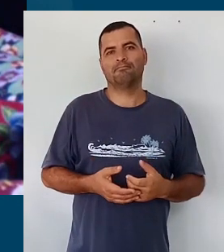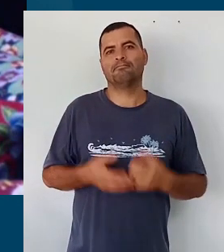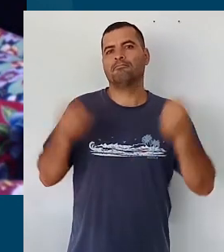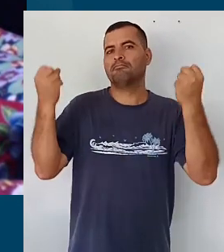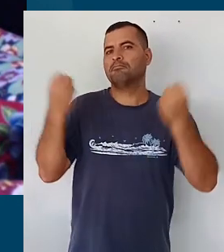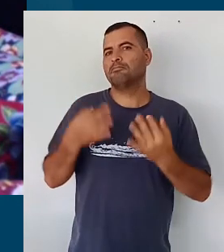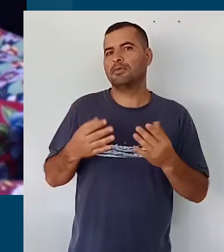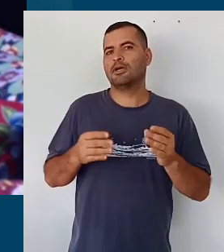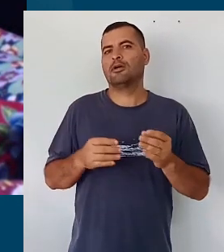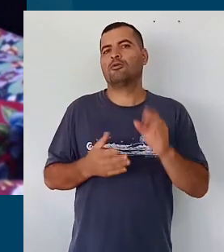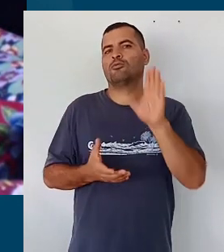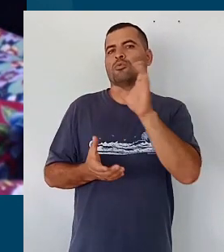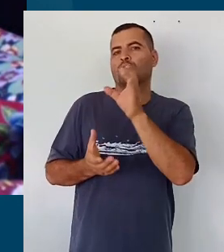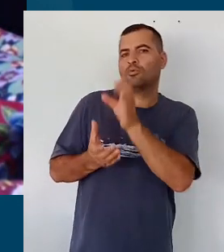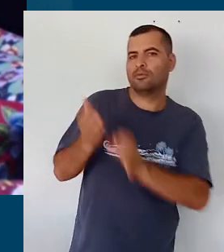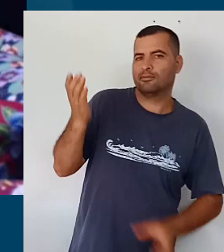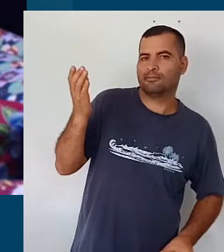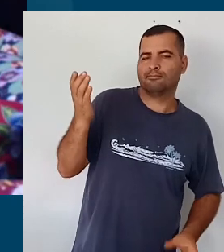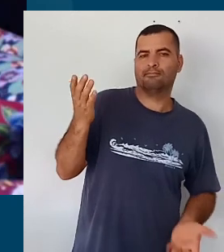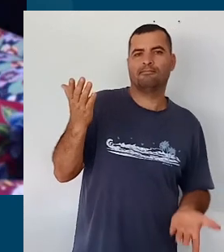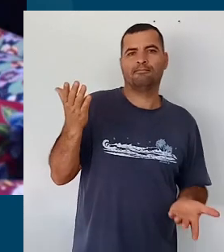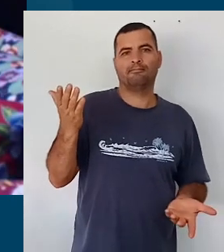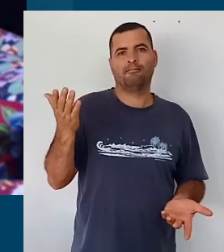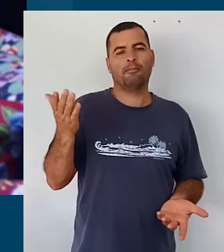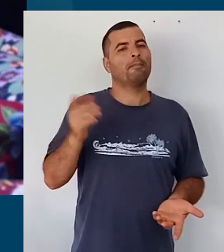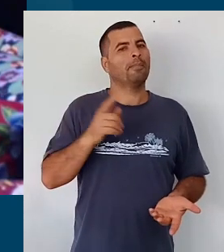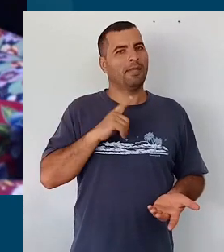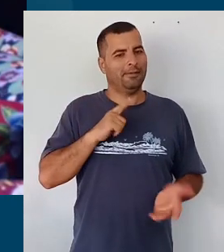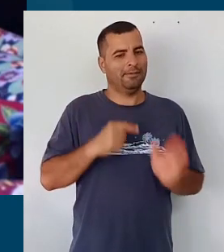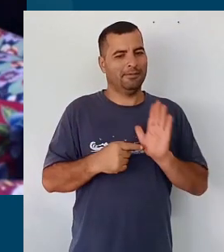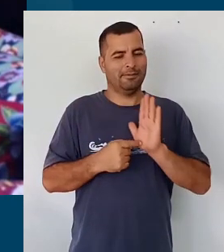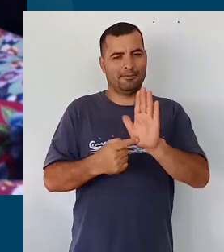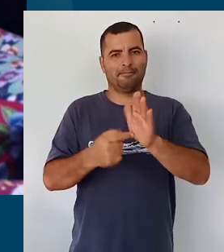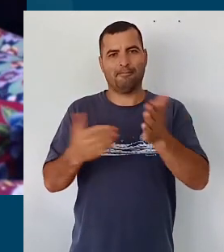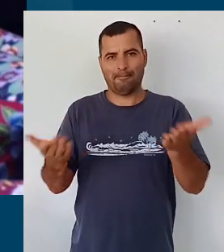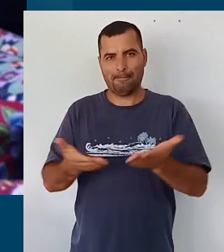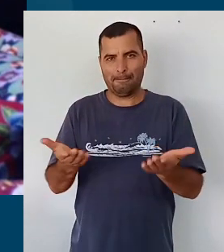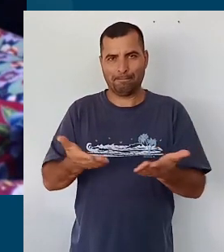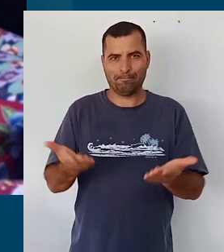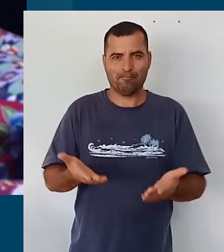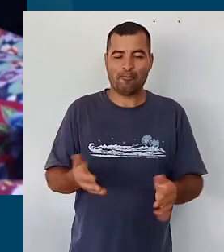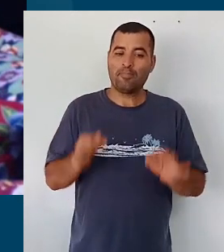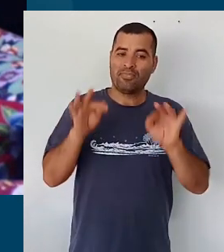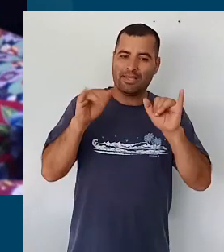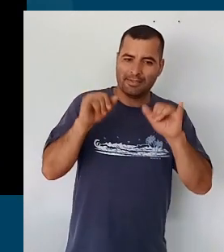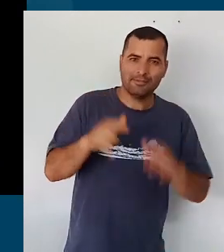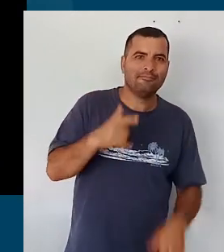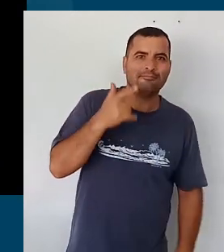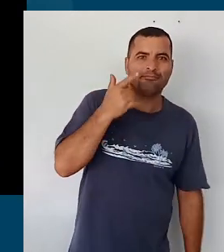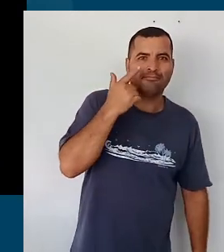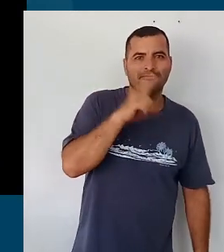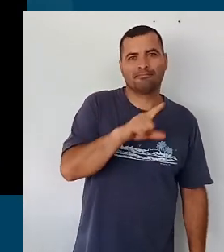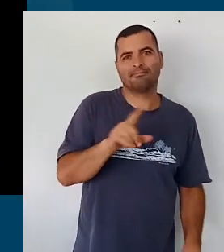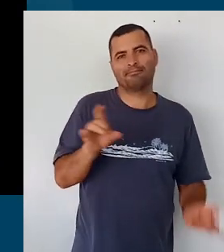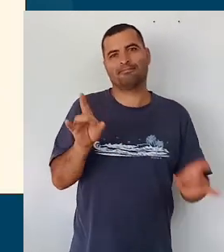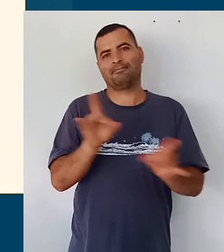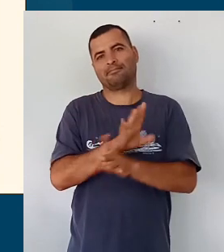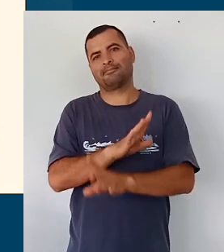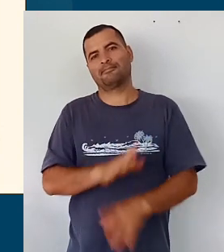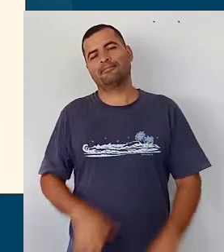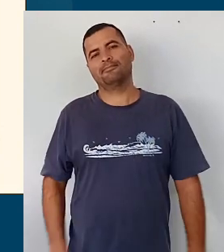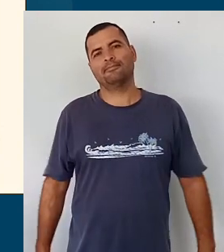da proposta curricular que está indo ao ar, né, finalmente conseguimos completá-la.